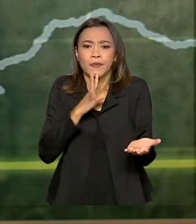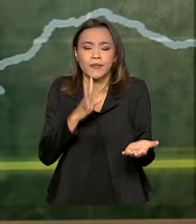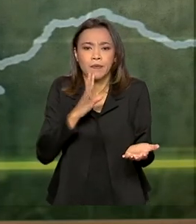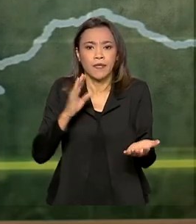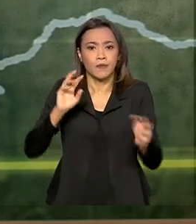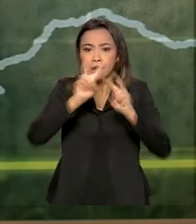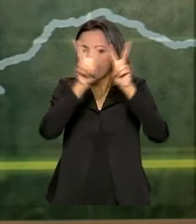não vai mais existir. temos brasileira.